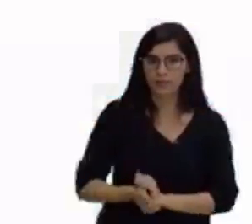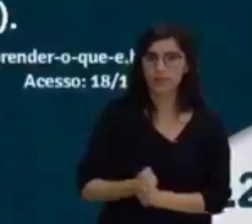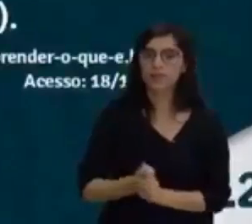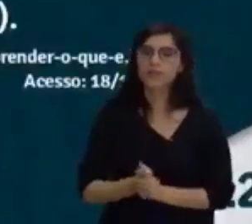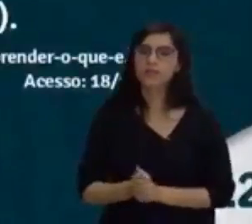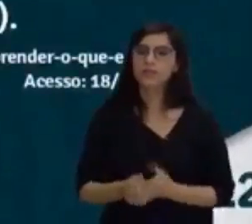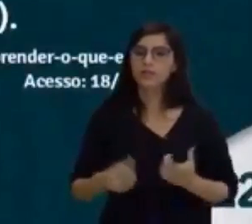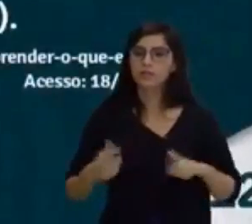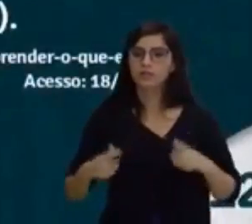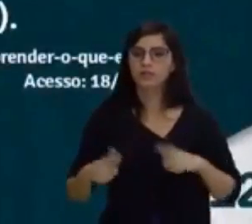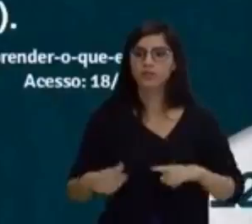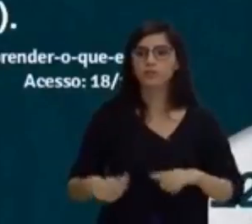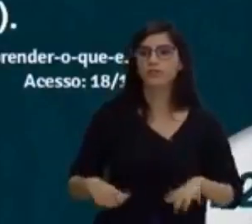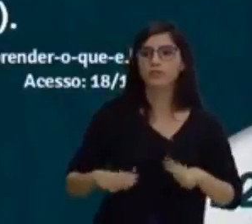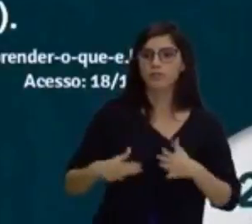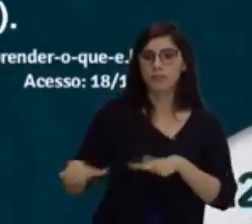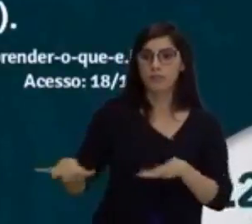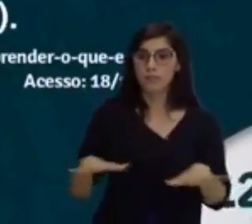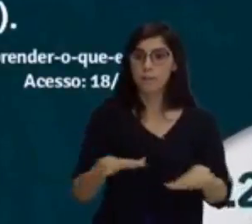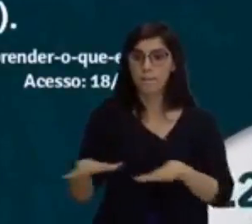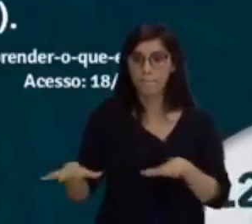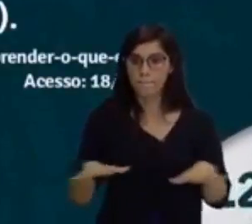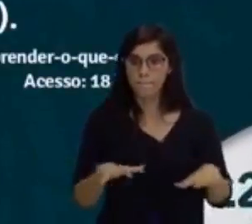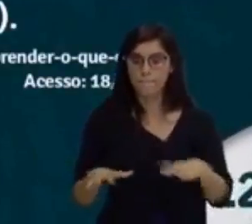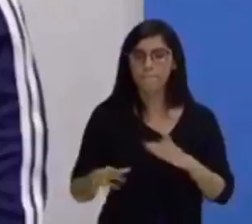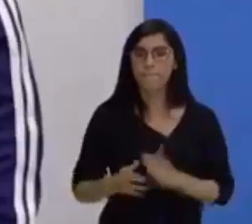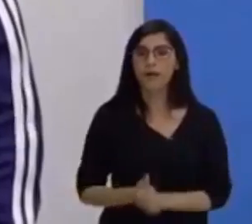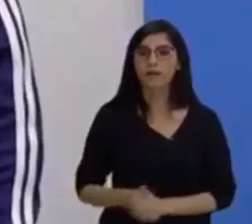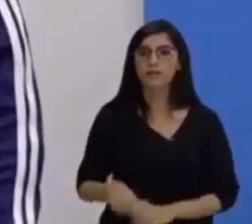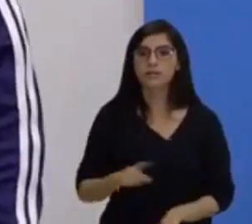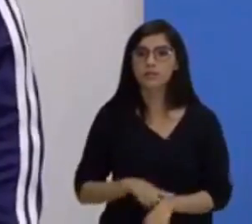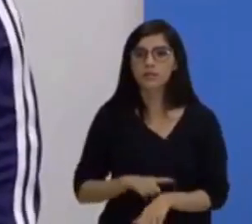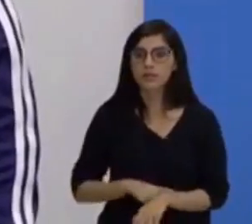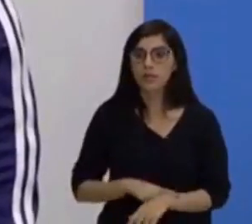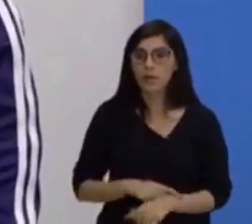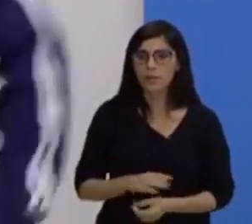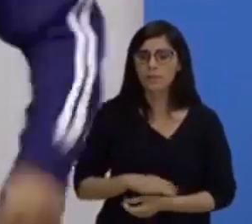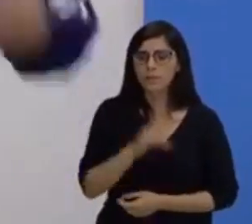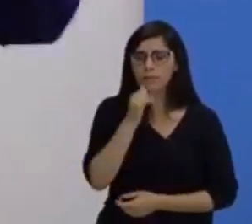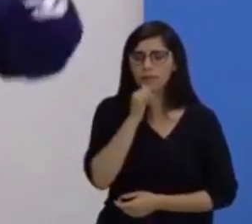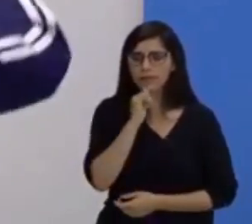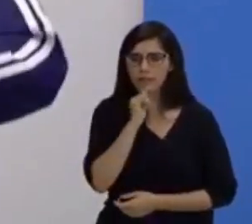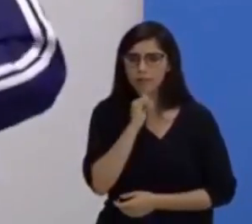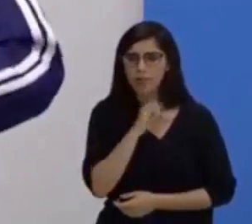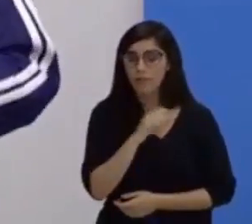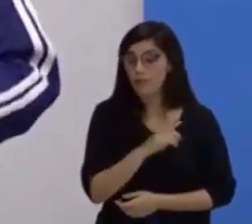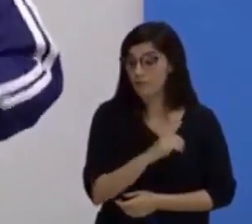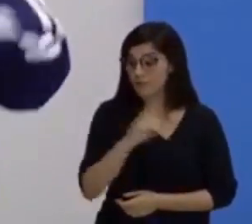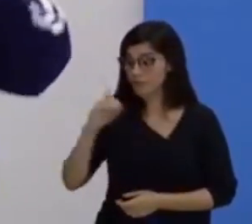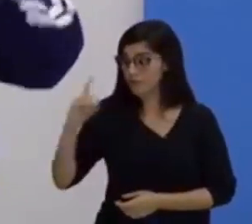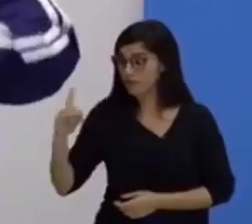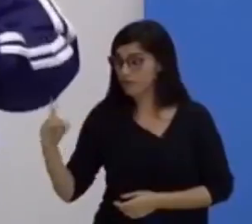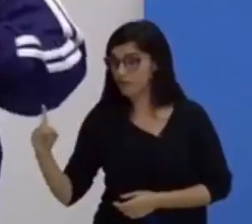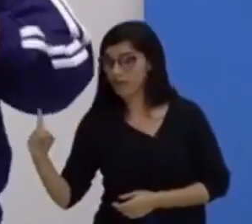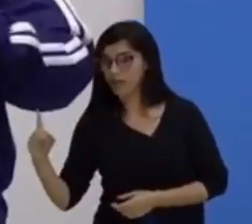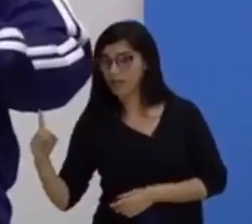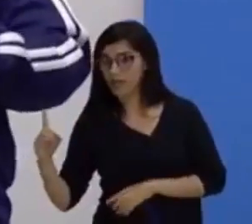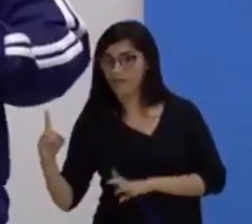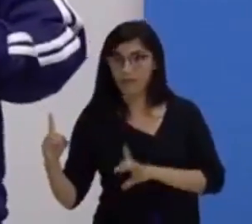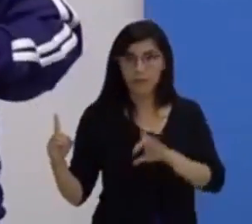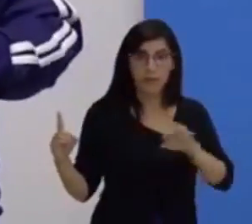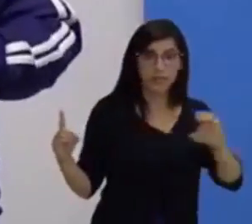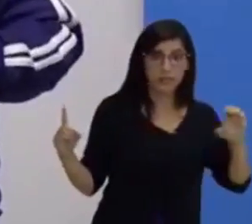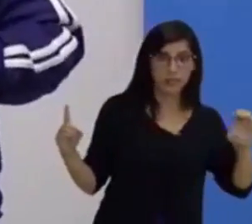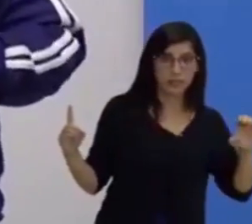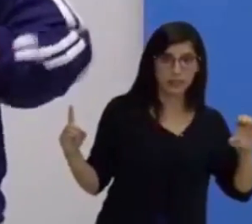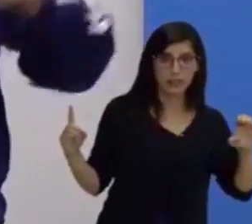conhece aí na sua localidade alguém que se a gente falar assim, vai para a direita, não sabe para onde é não. Vai para a esquerda, não sabe não. Vem para frente,